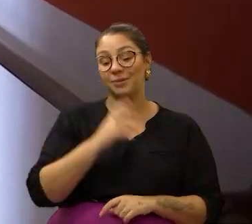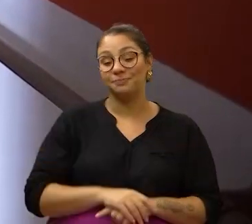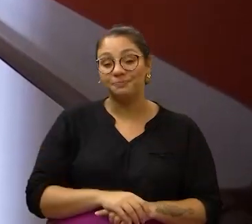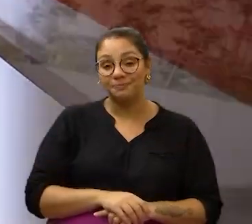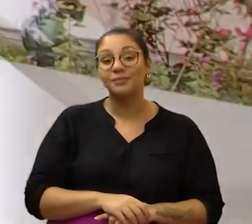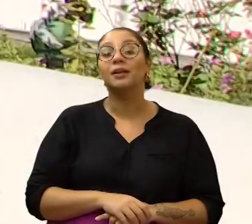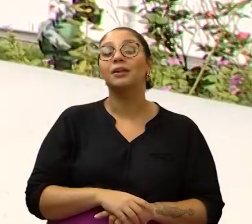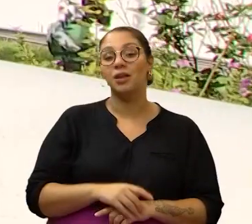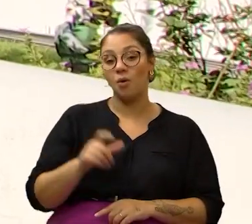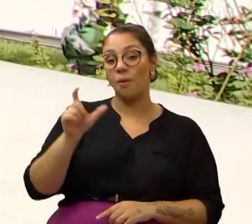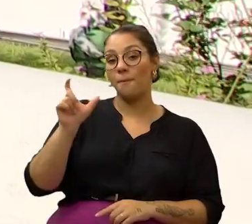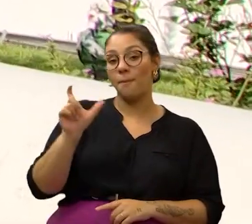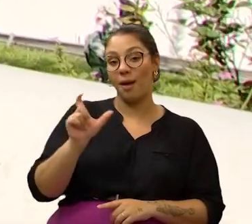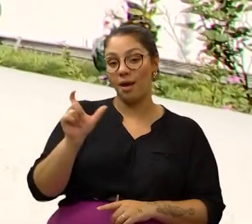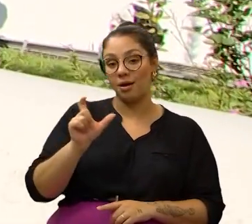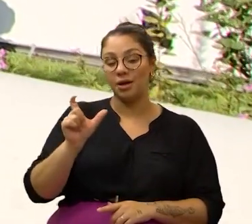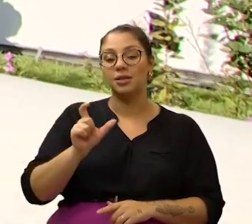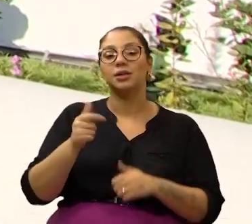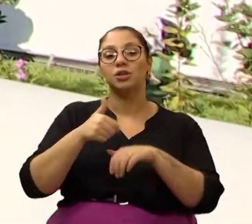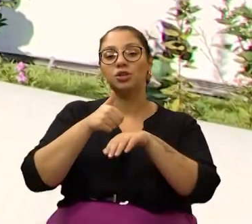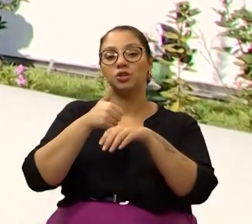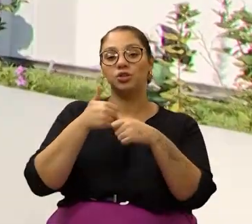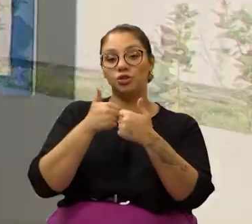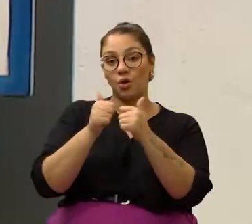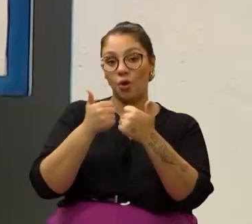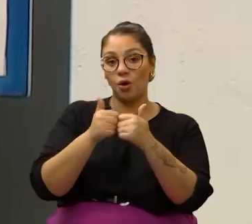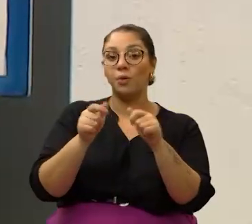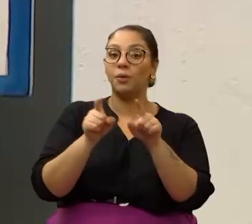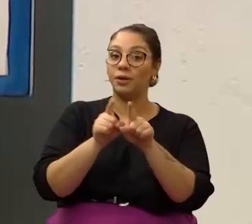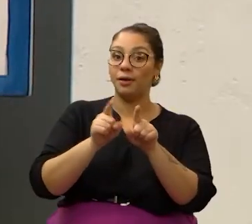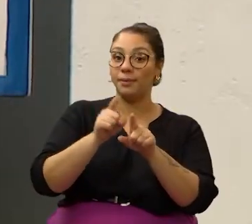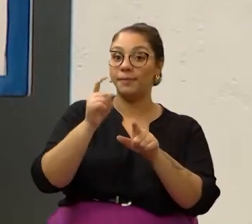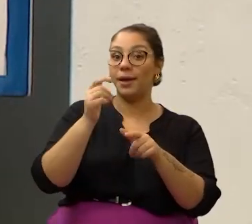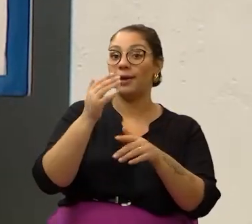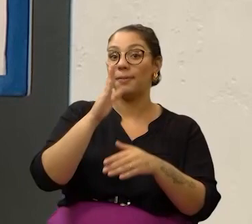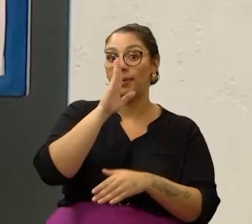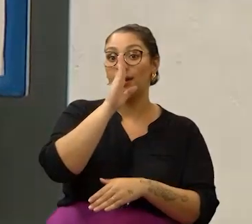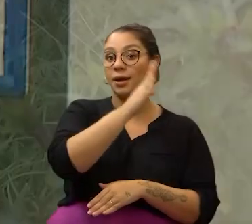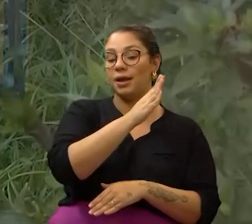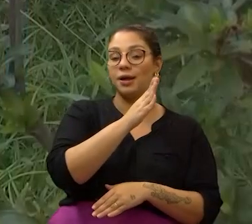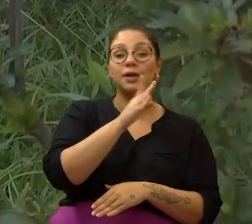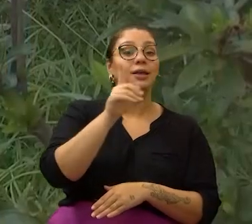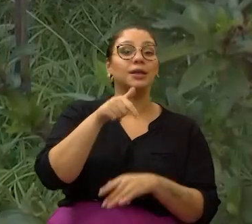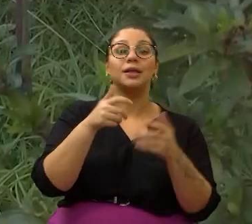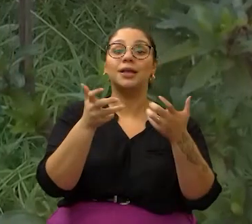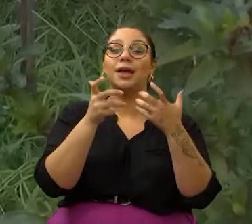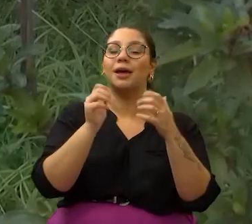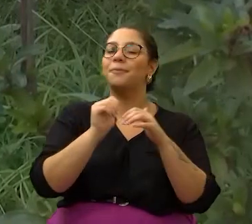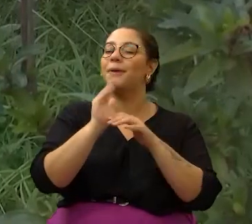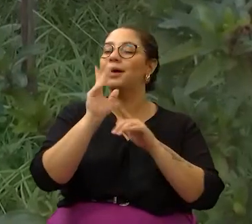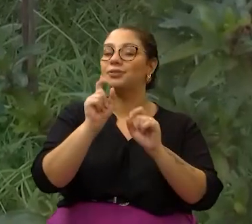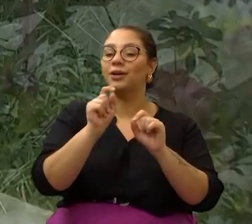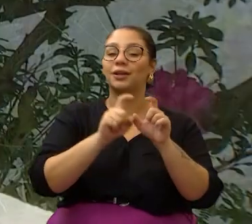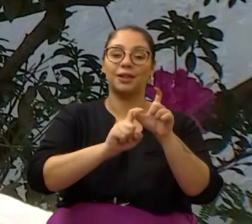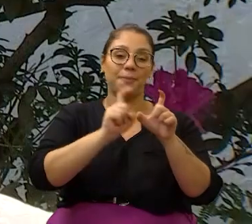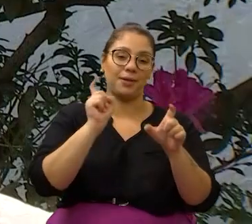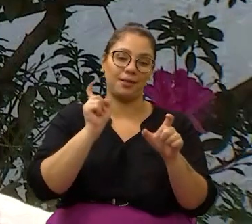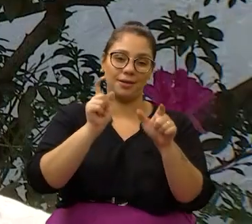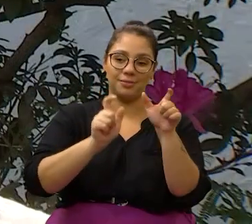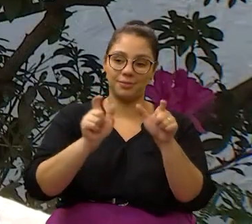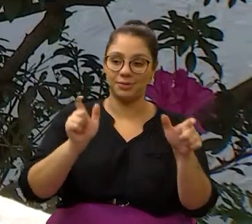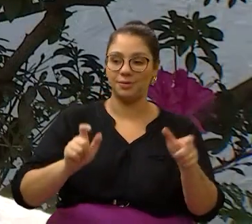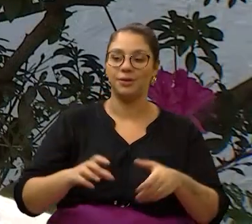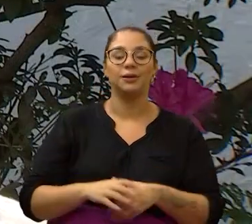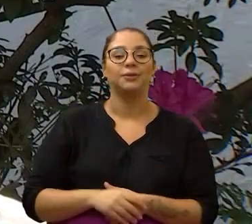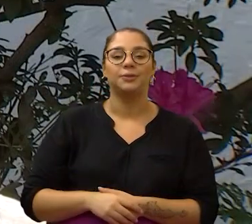passe de ônibus e prioridades. Mas a meta principal é garantir a independência do usuário. O